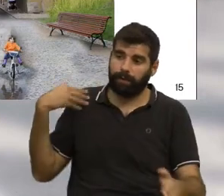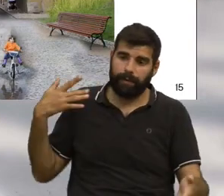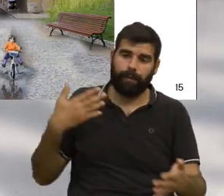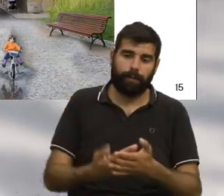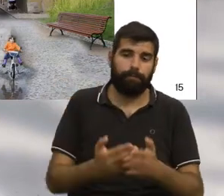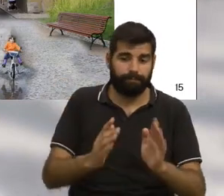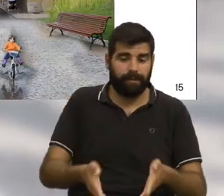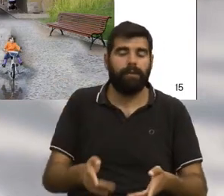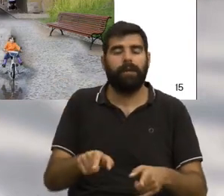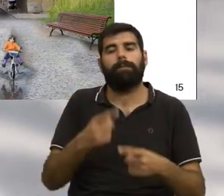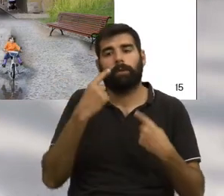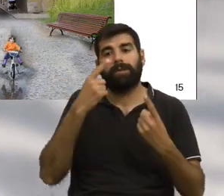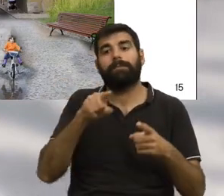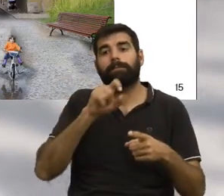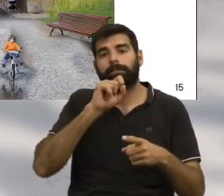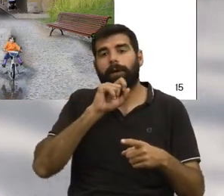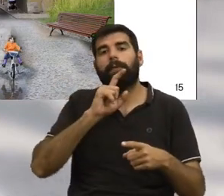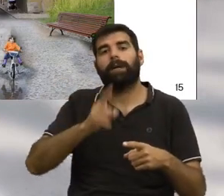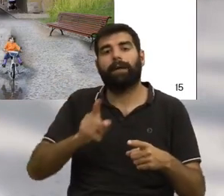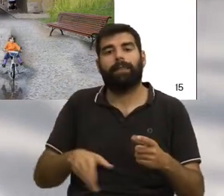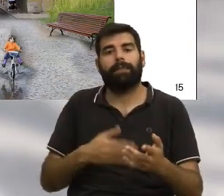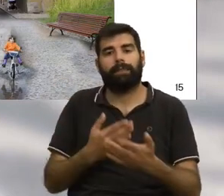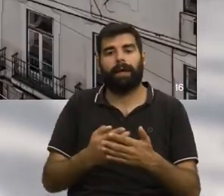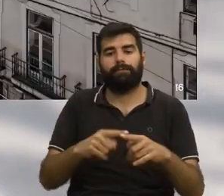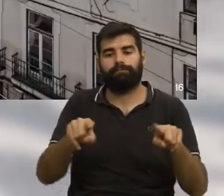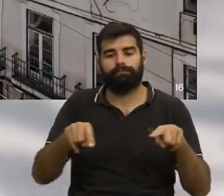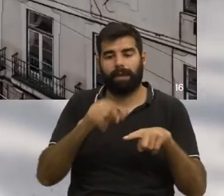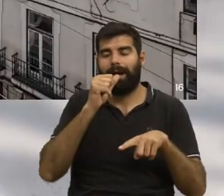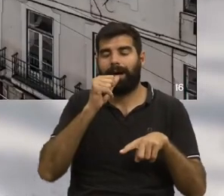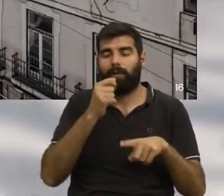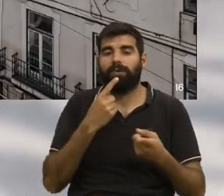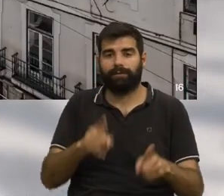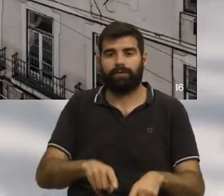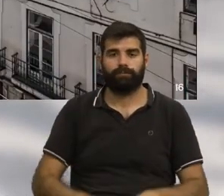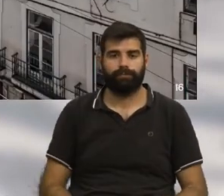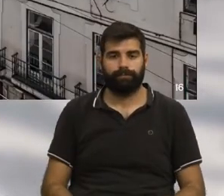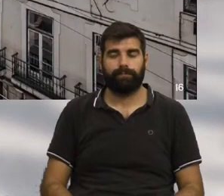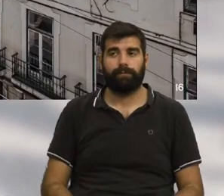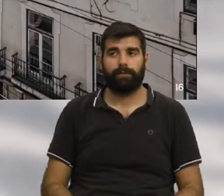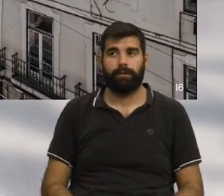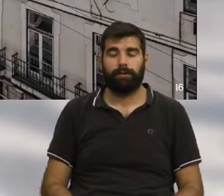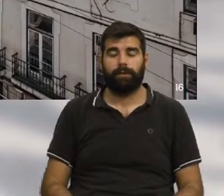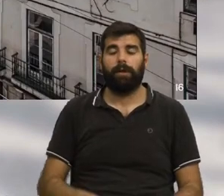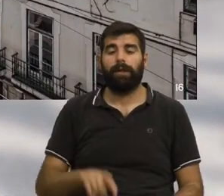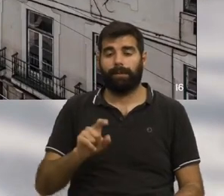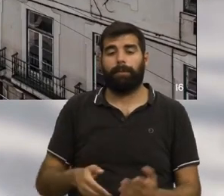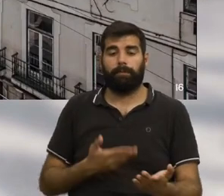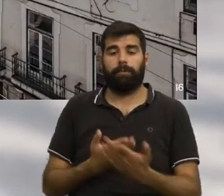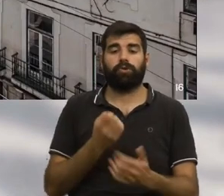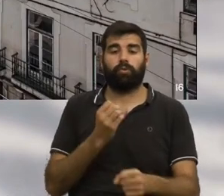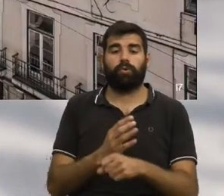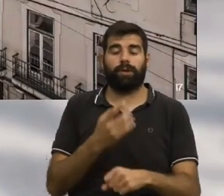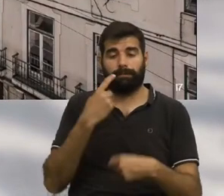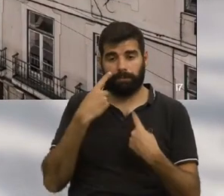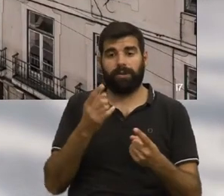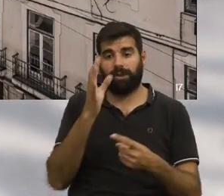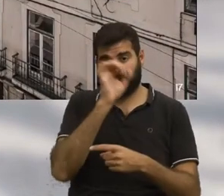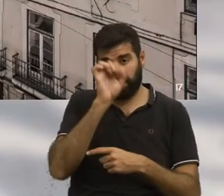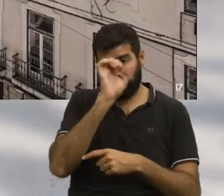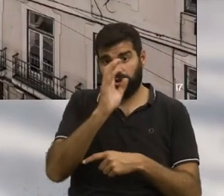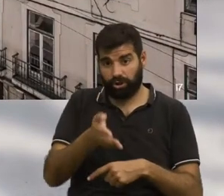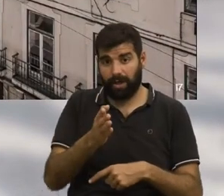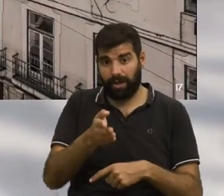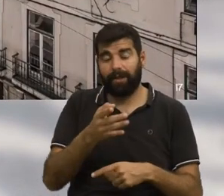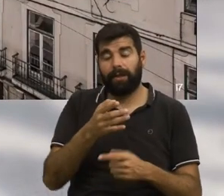mostramos que esta pode ser uma oportunidade de devolver a presença de água. E faço a outra proposta, que já aqui apresentámos em janeiro, à qual